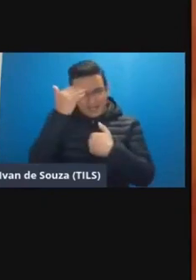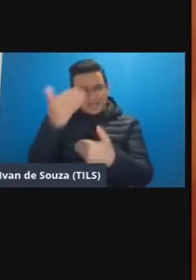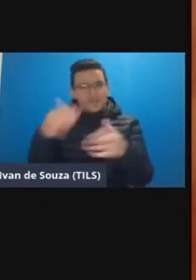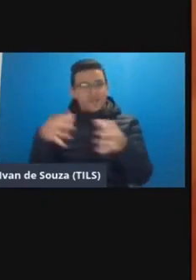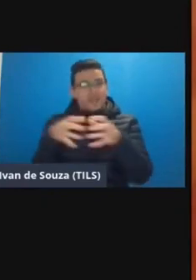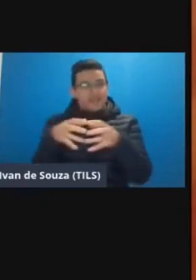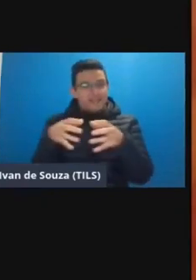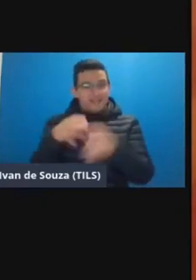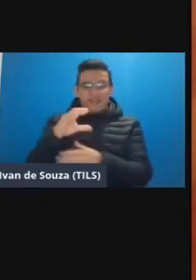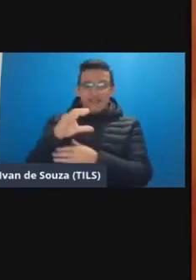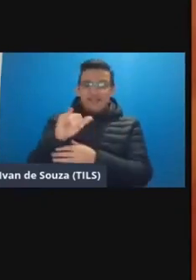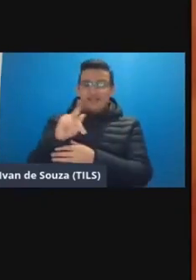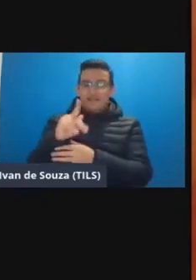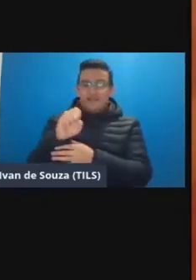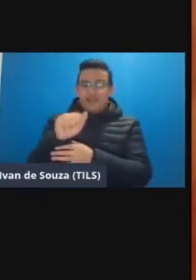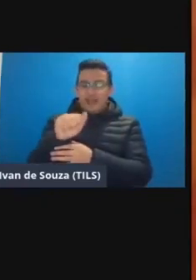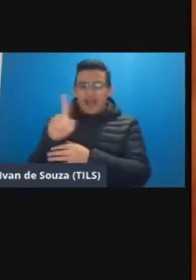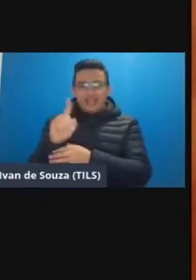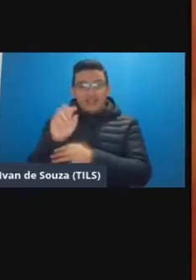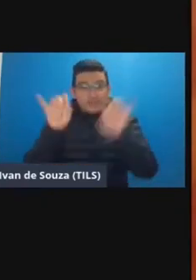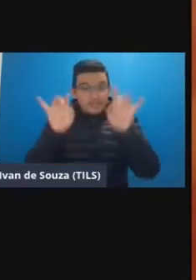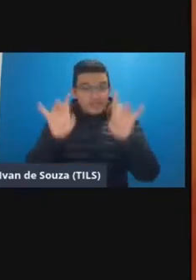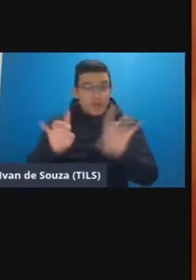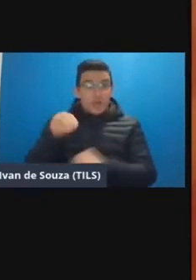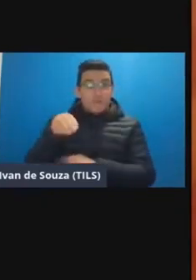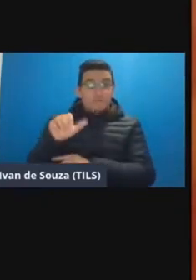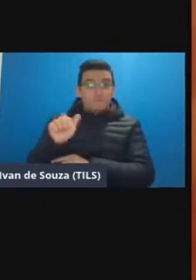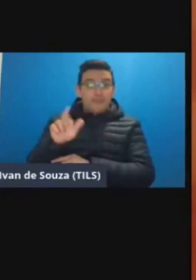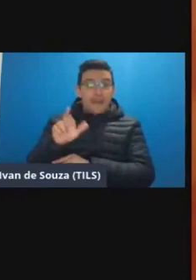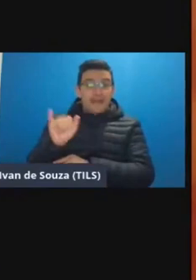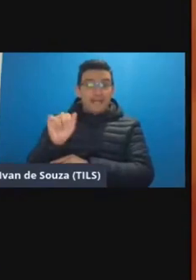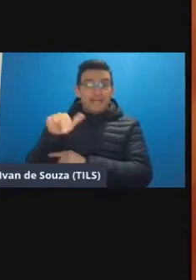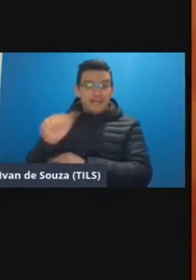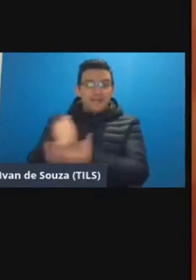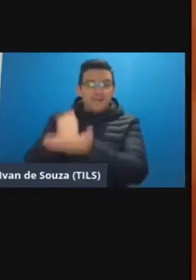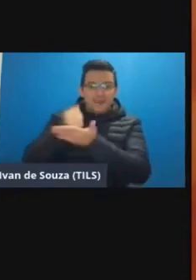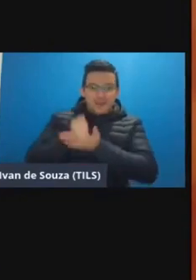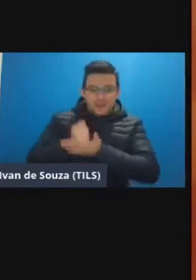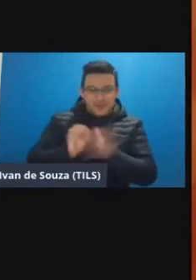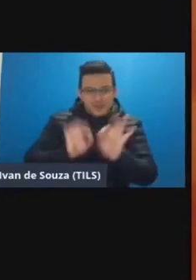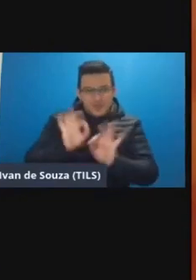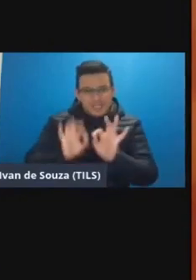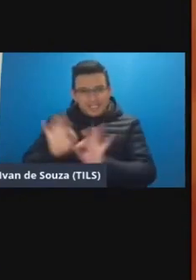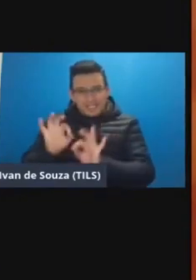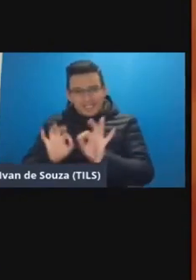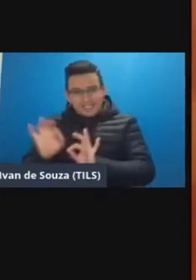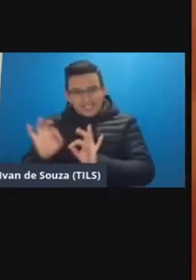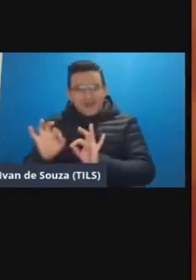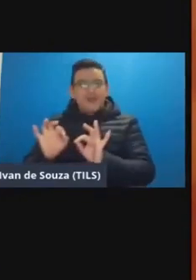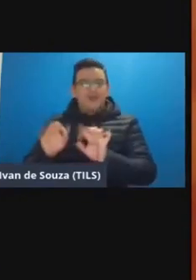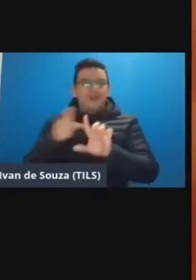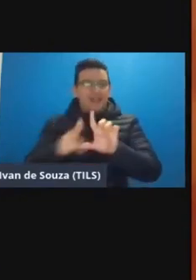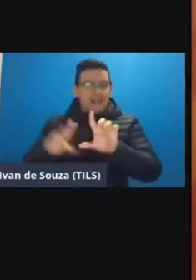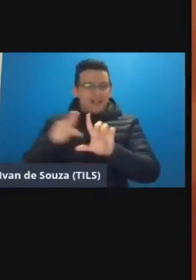equipe da CIPIAD especial a Marina da equipe pedagógica que está me auxiliando na organização dessas lives e